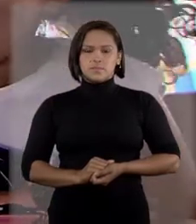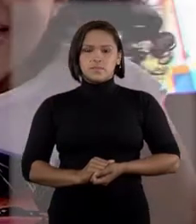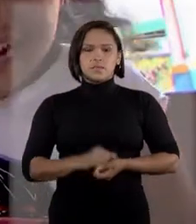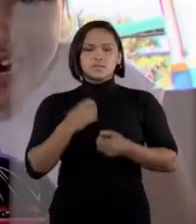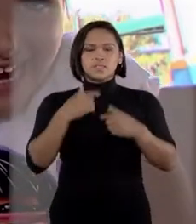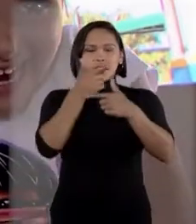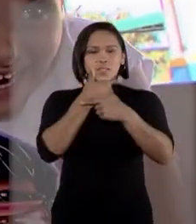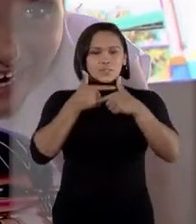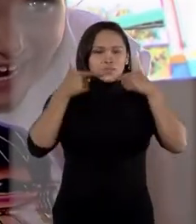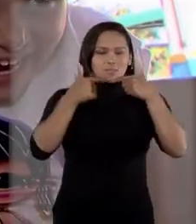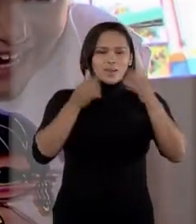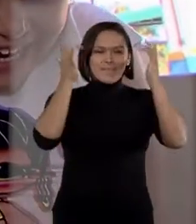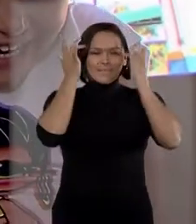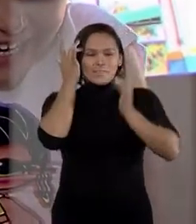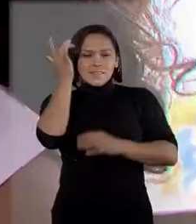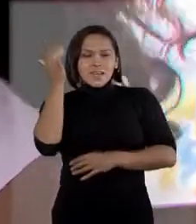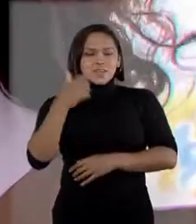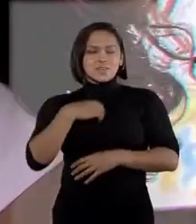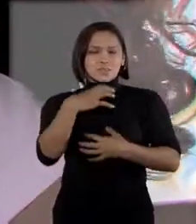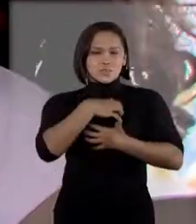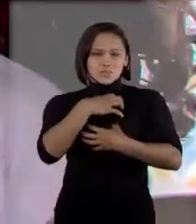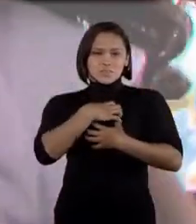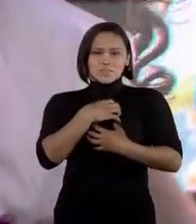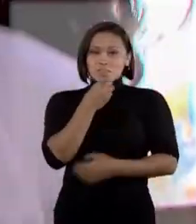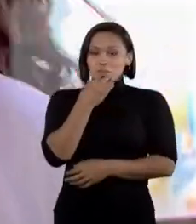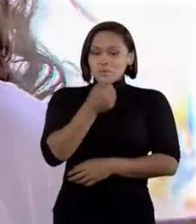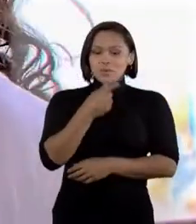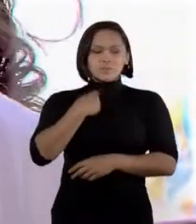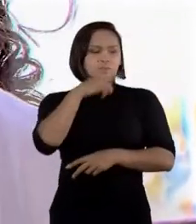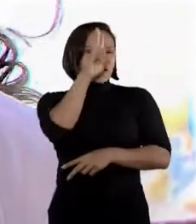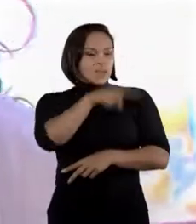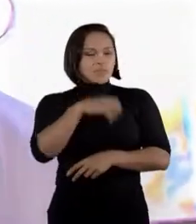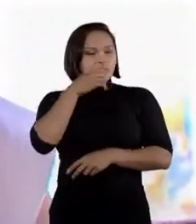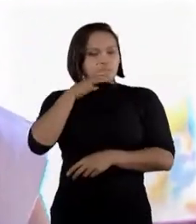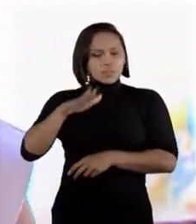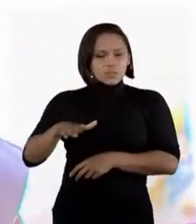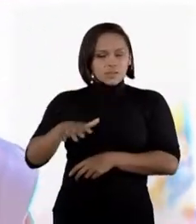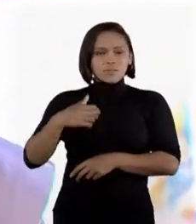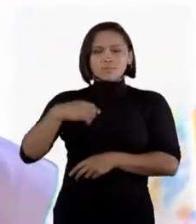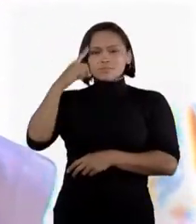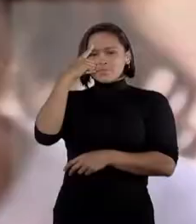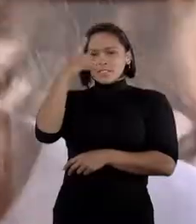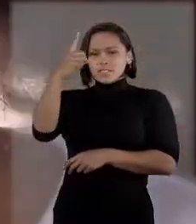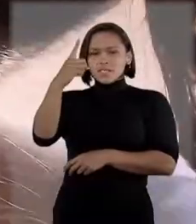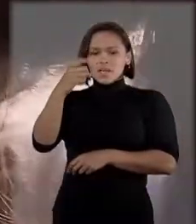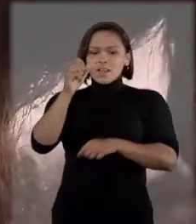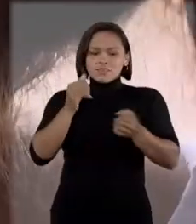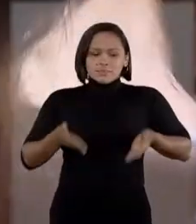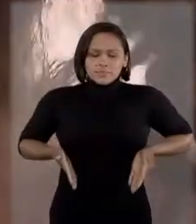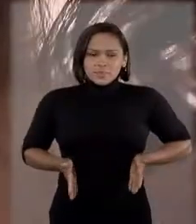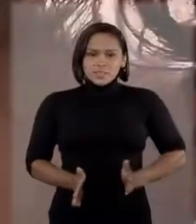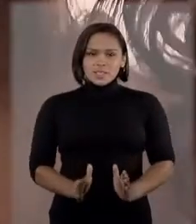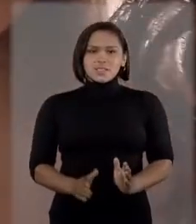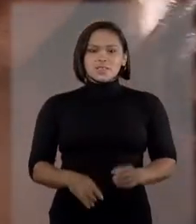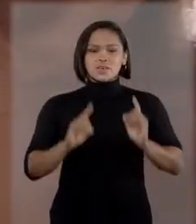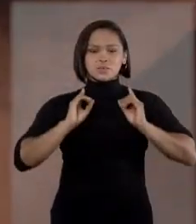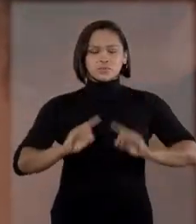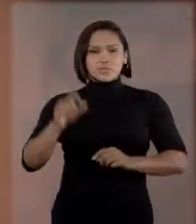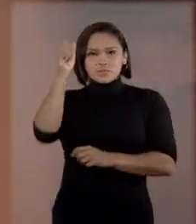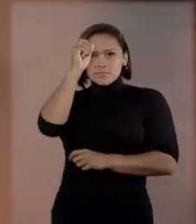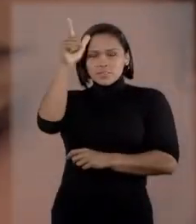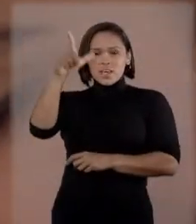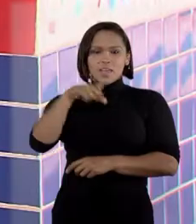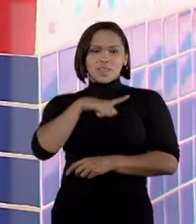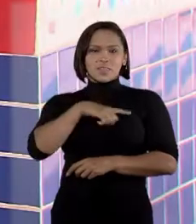Sorriso fácil, jeitinho esperto. Quem olha a Giovana nem imagina que ela nasceu com hidrocefalia e carrega um dreno na